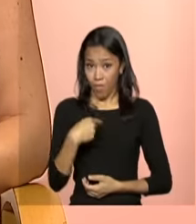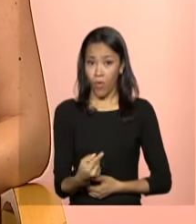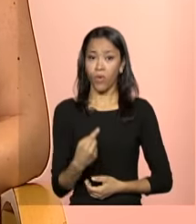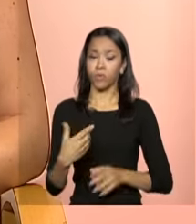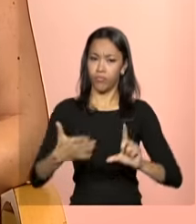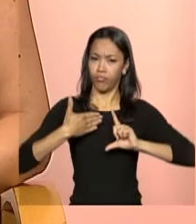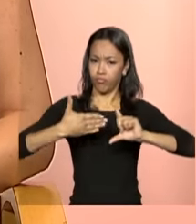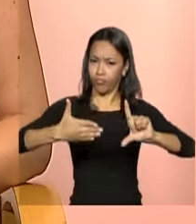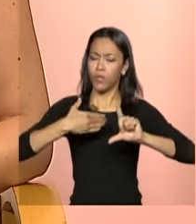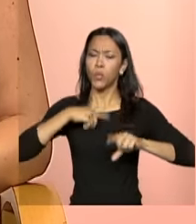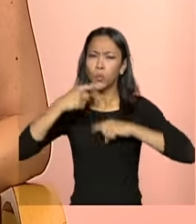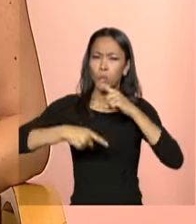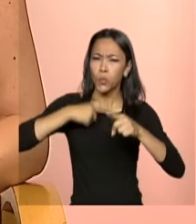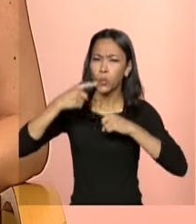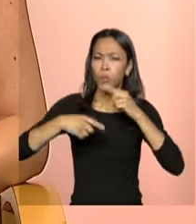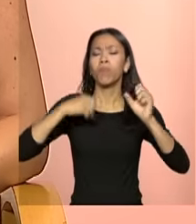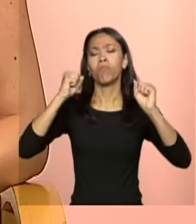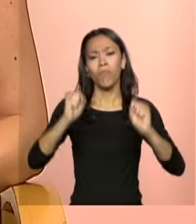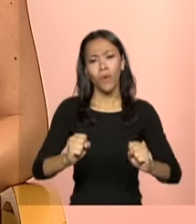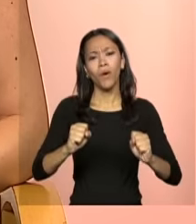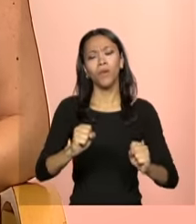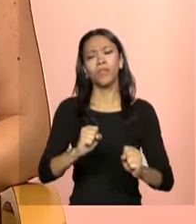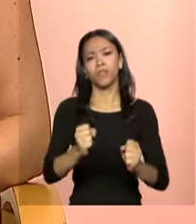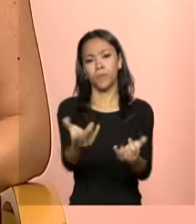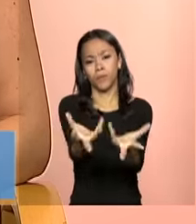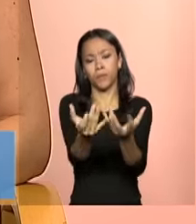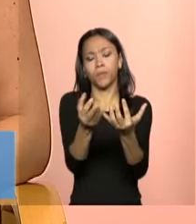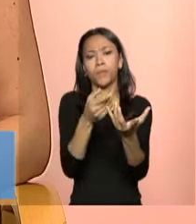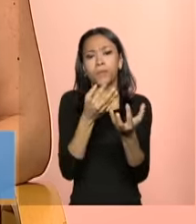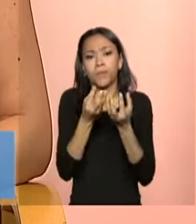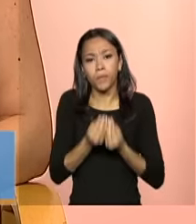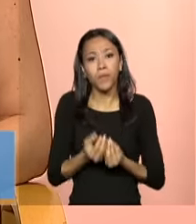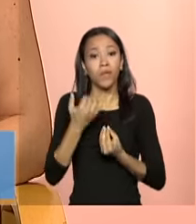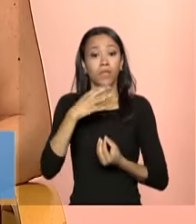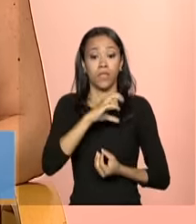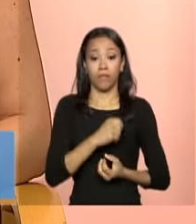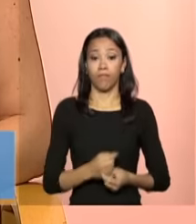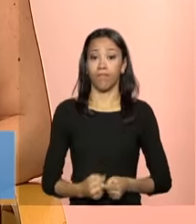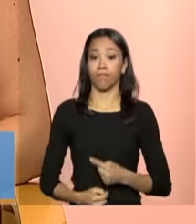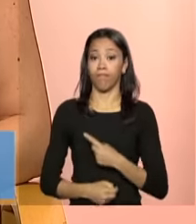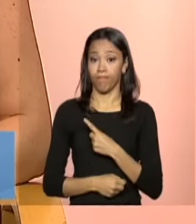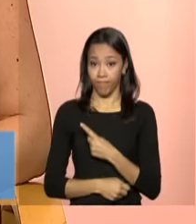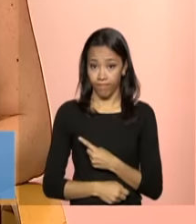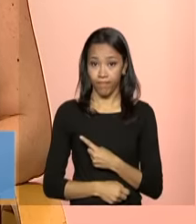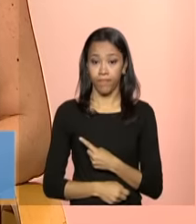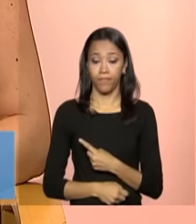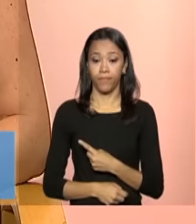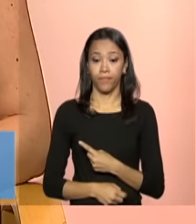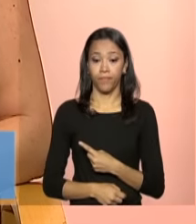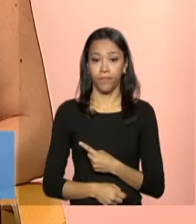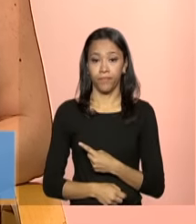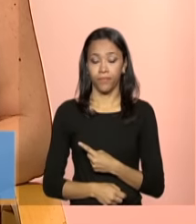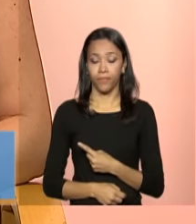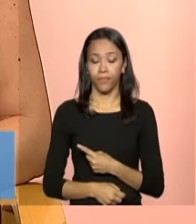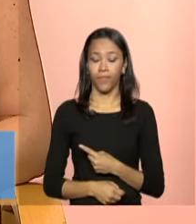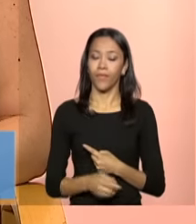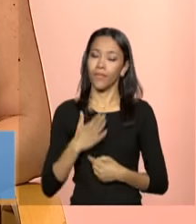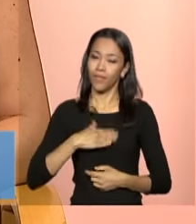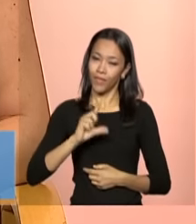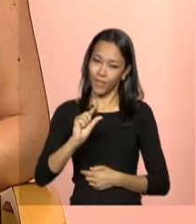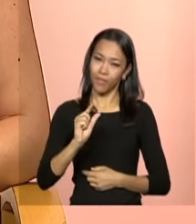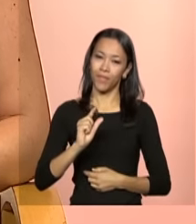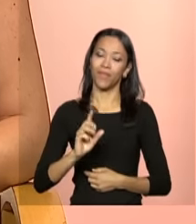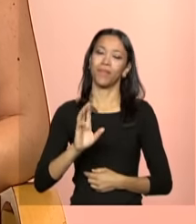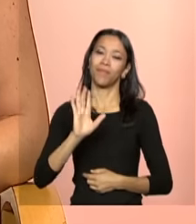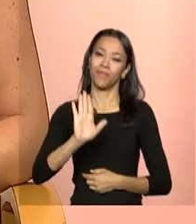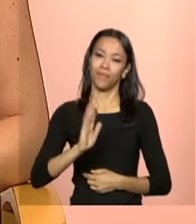teleconferência, as dúvidas deverão ser direcionadas ao 0800 707 2003. Voltamos em